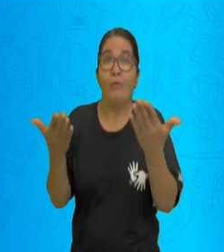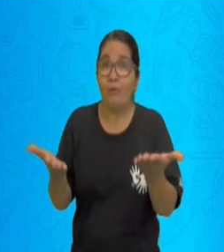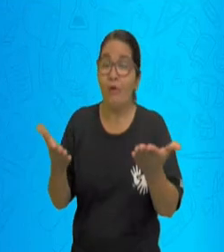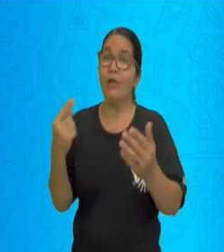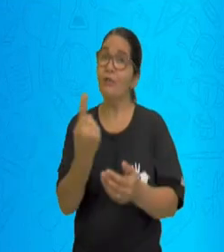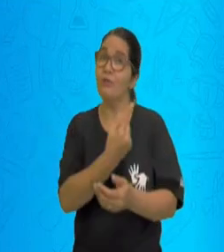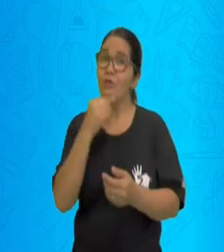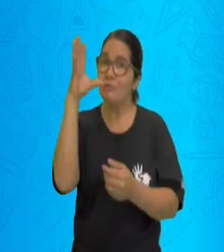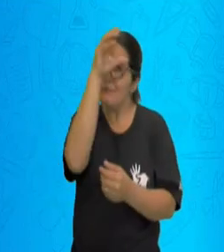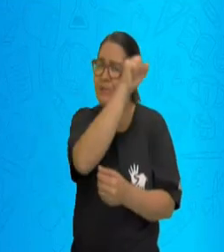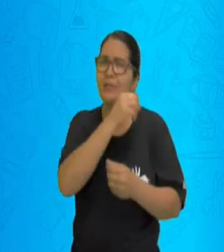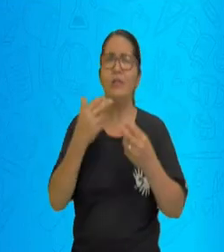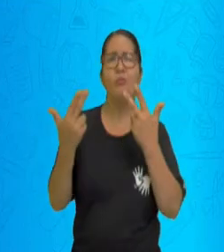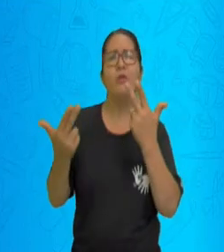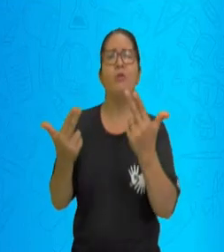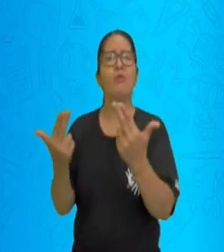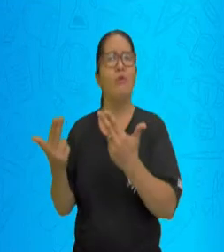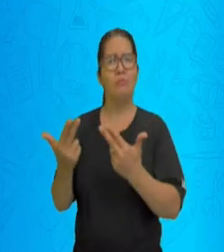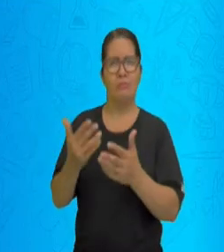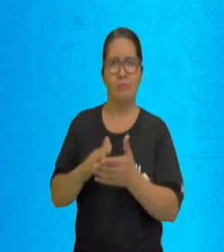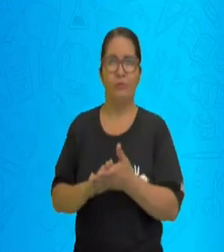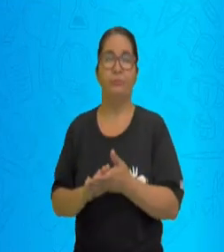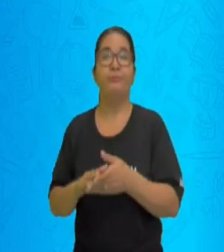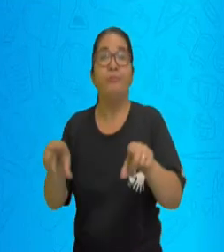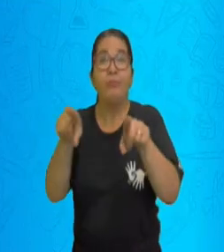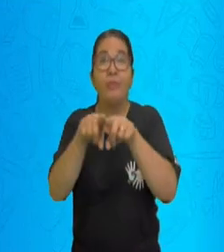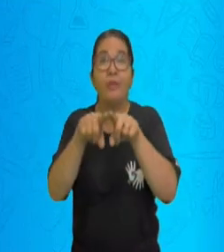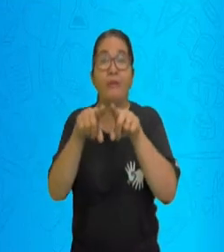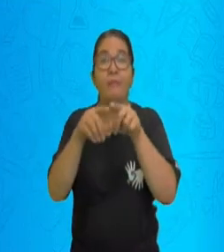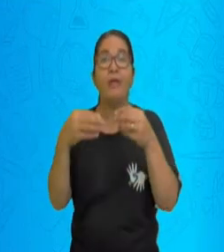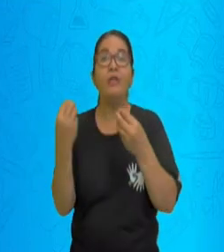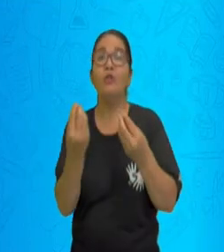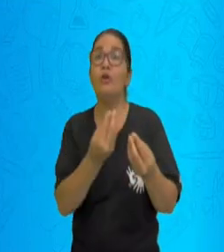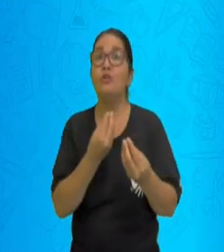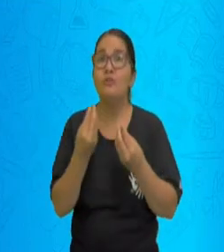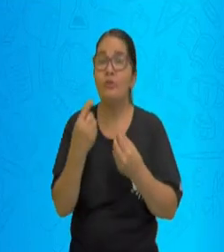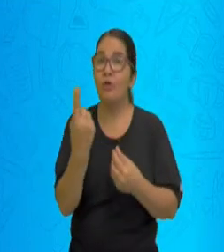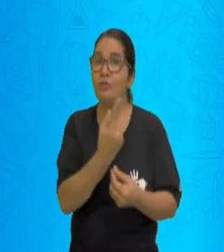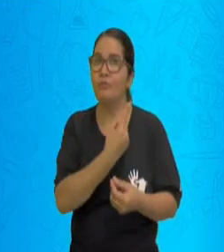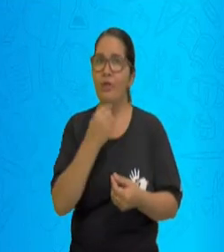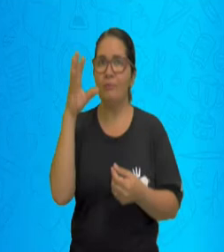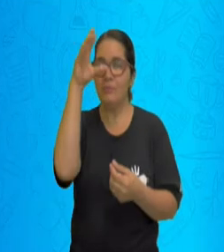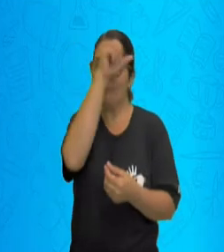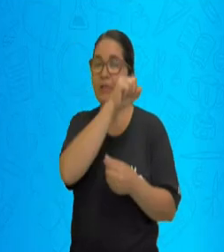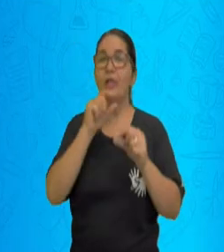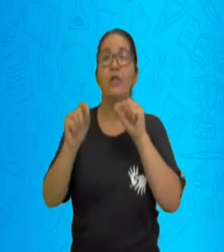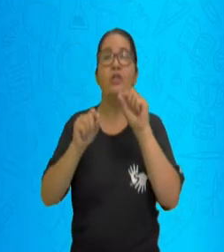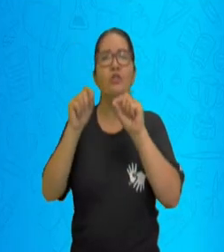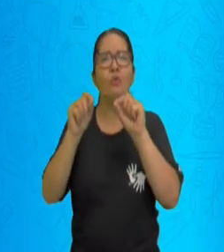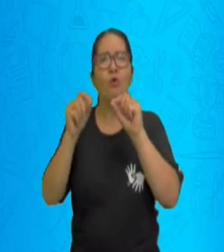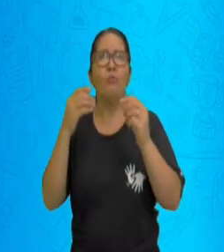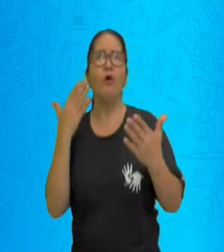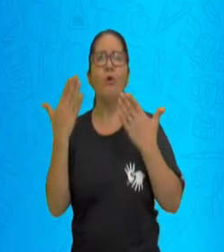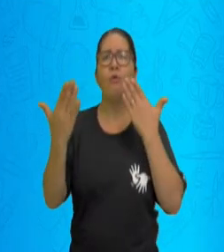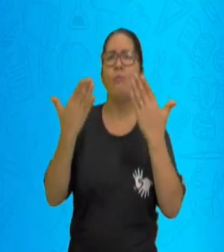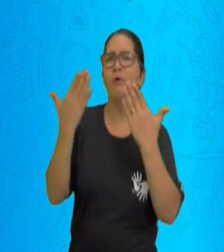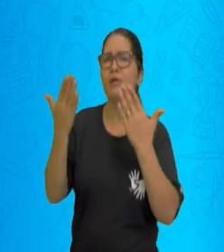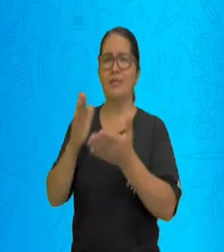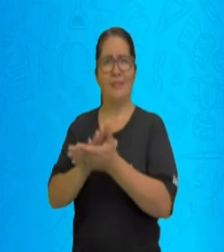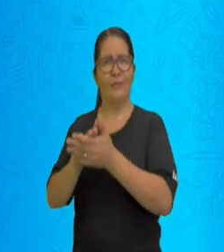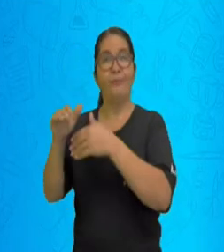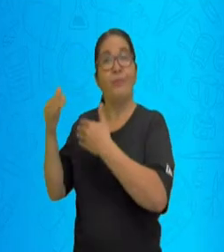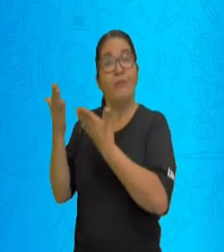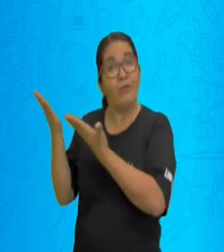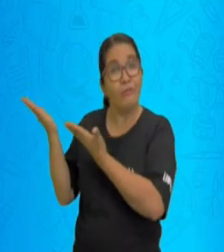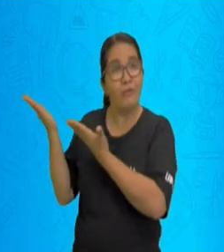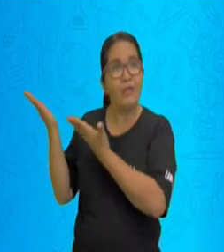Para estudar esse assunto também, eu trouxe para vocês os sinais de comparação. Algumas atividades da plataforma trouxeram esses